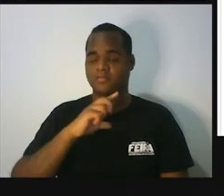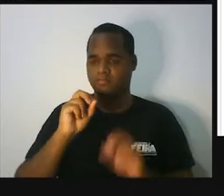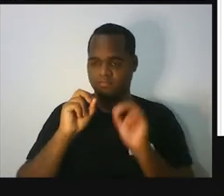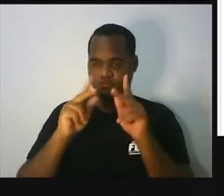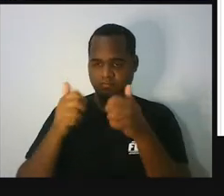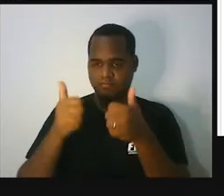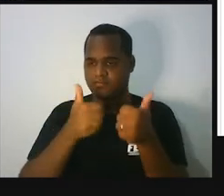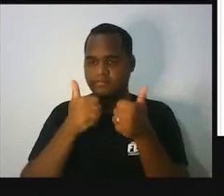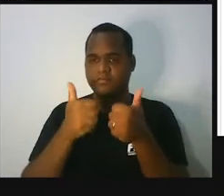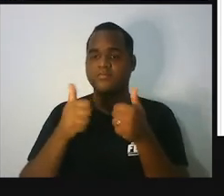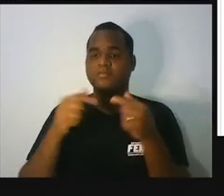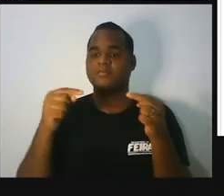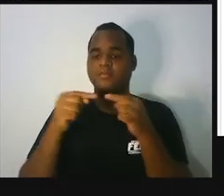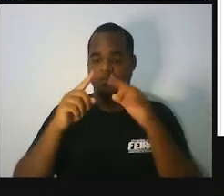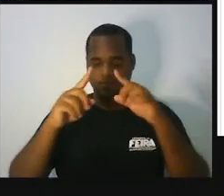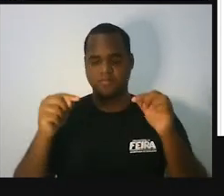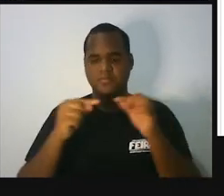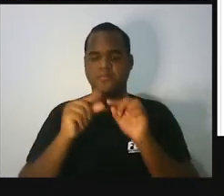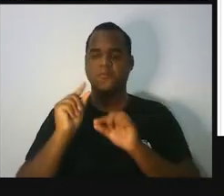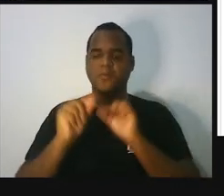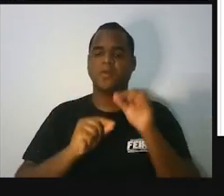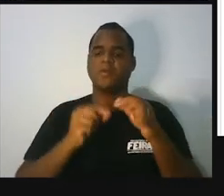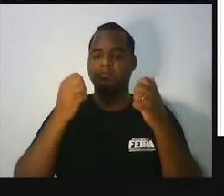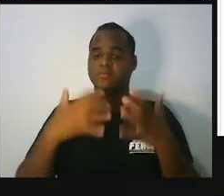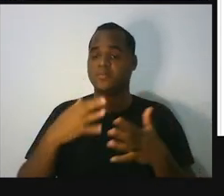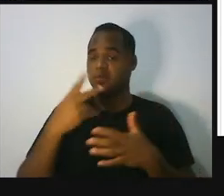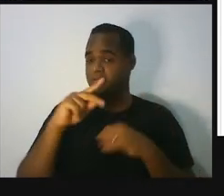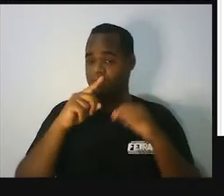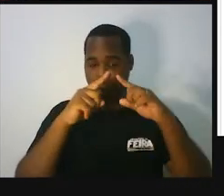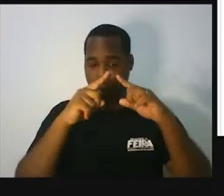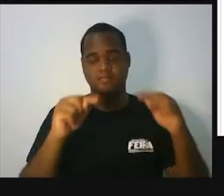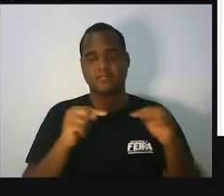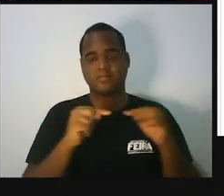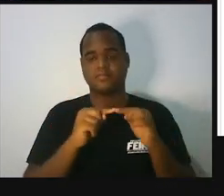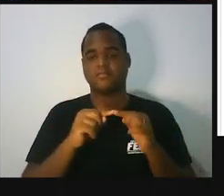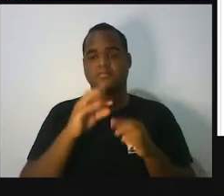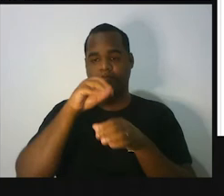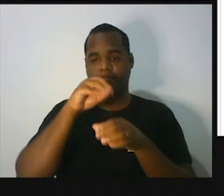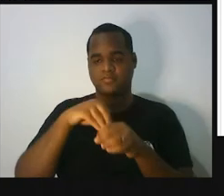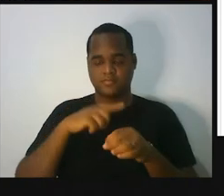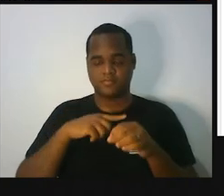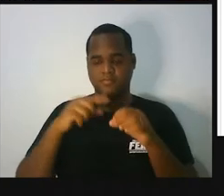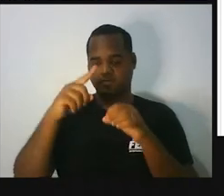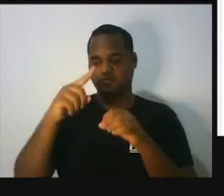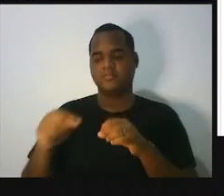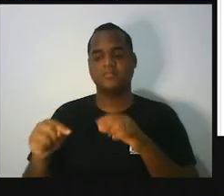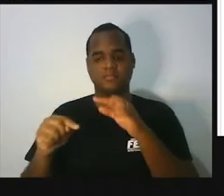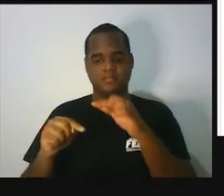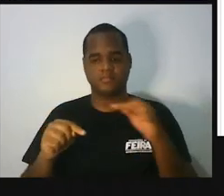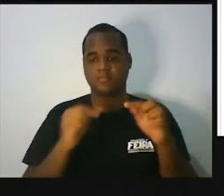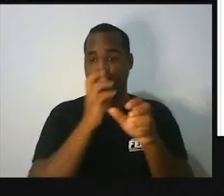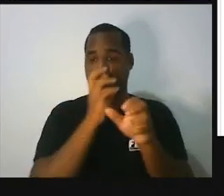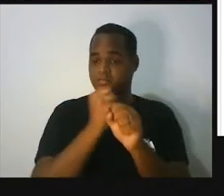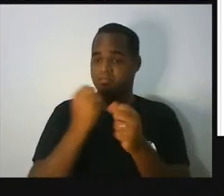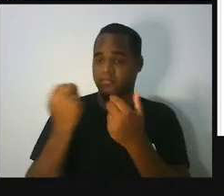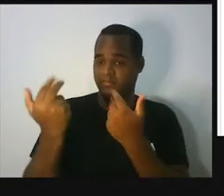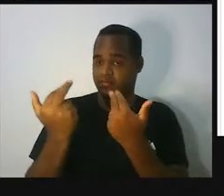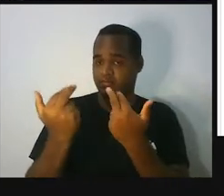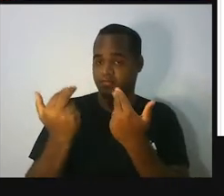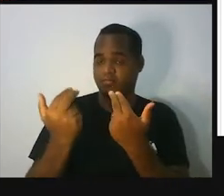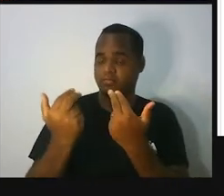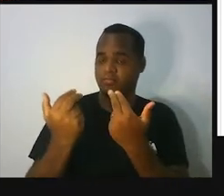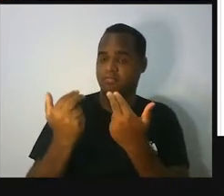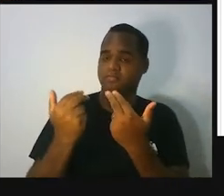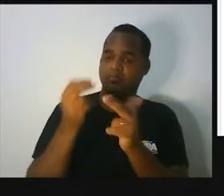Então, o que é o triângulo isósceles? É aquele triângulo que tem dois lados com a mesma medida. Dois